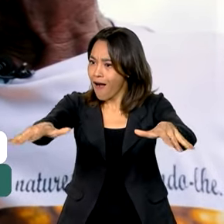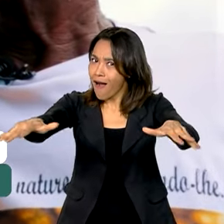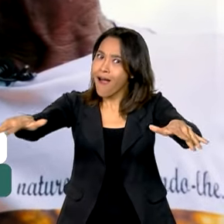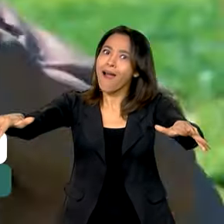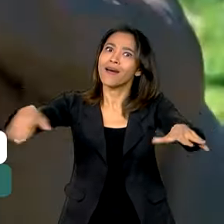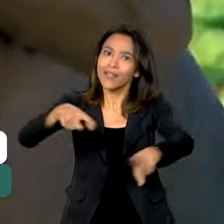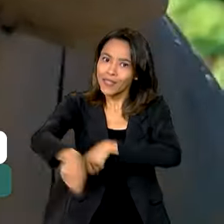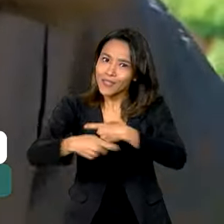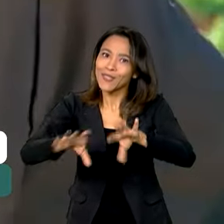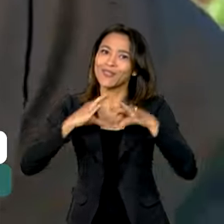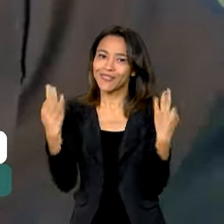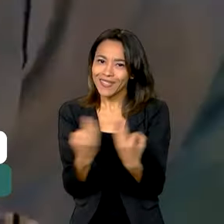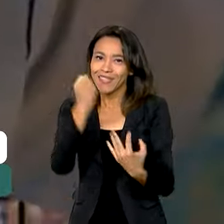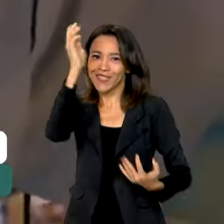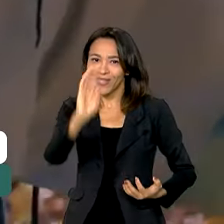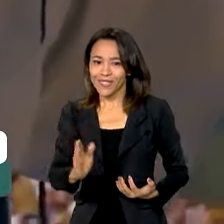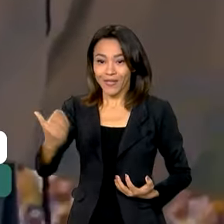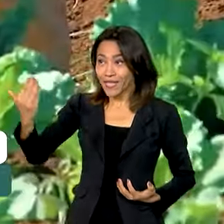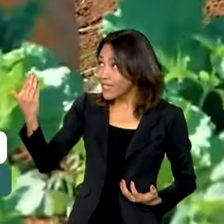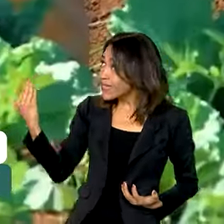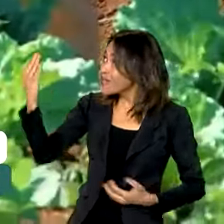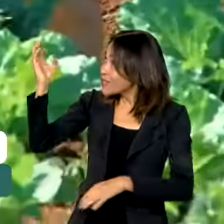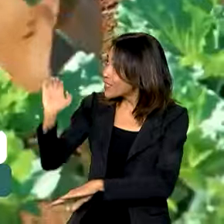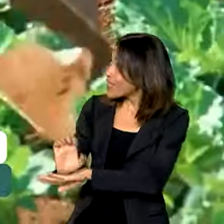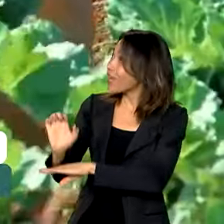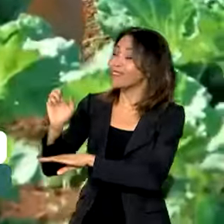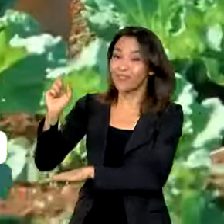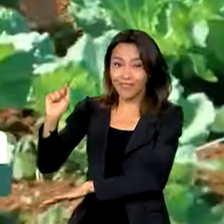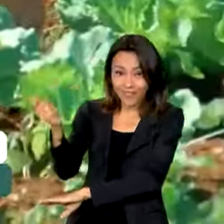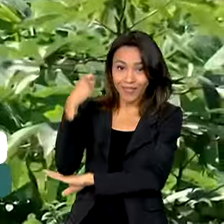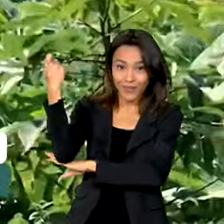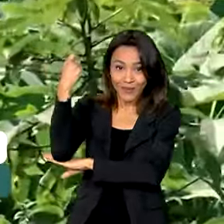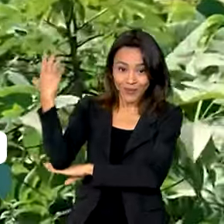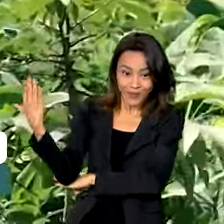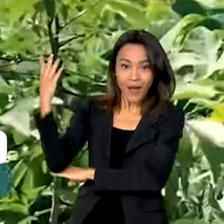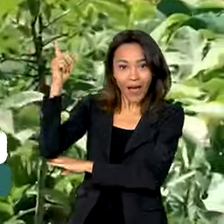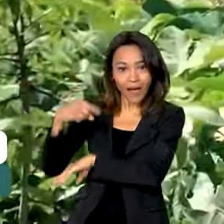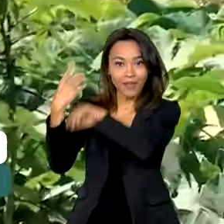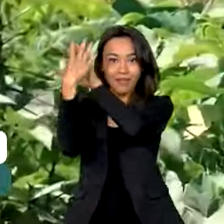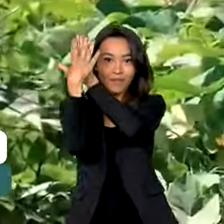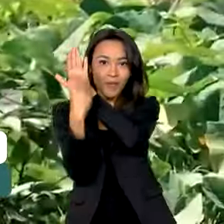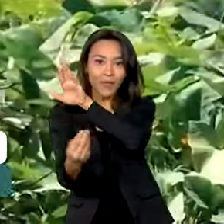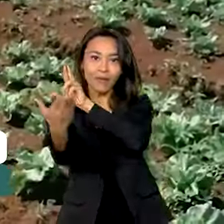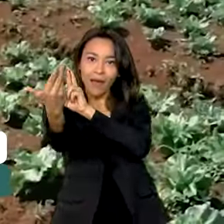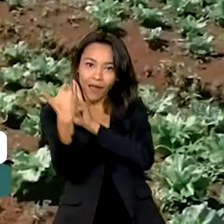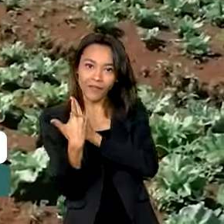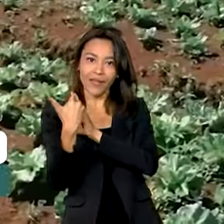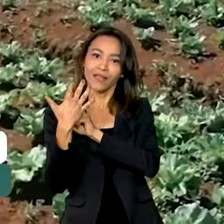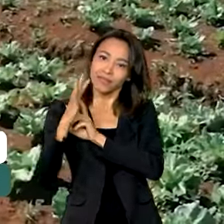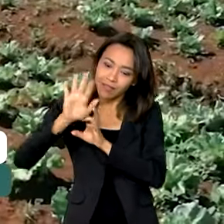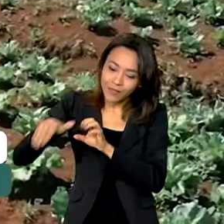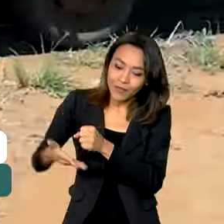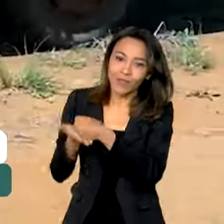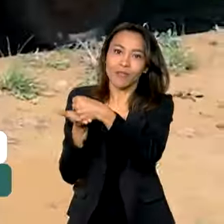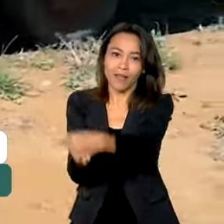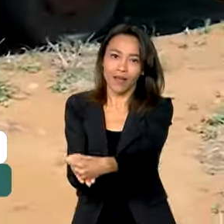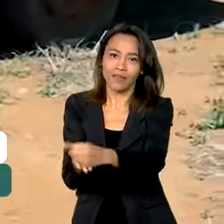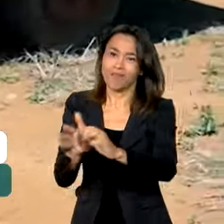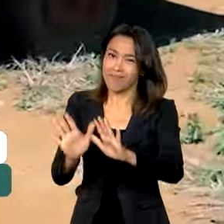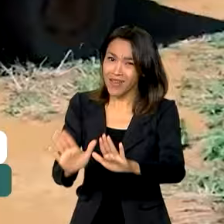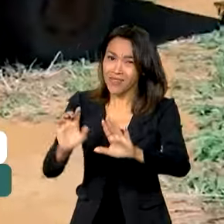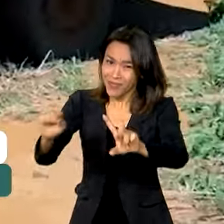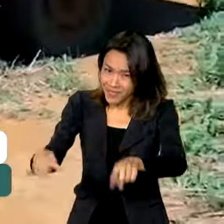do país. E o estado do Rio Grande do Sul desponta como exemplo de produção sustentável. Mas os